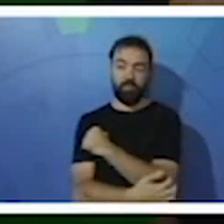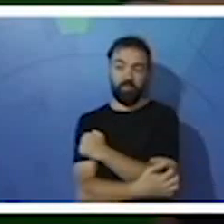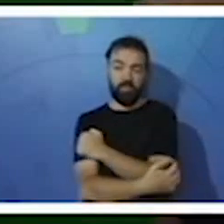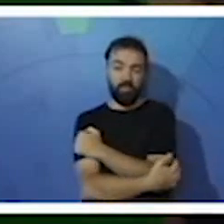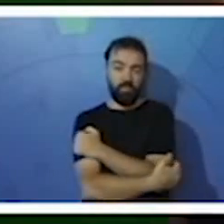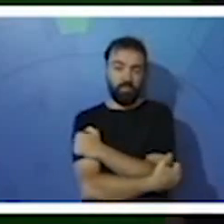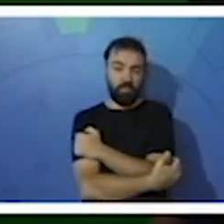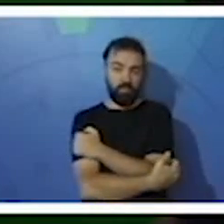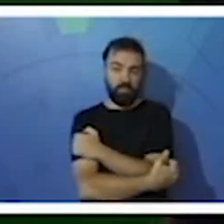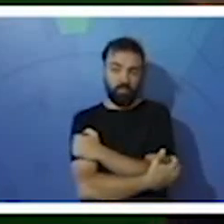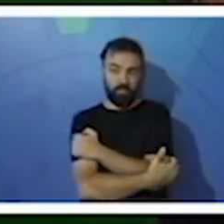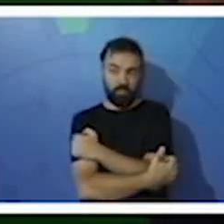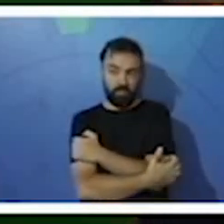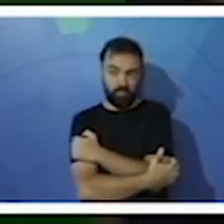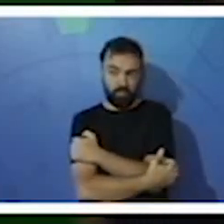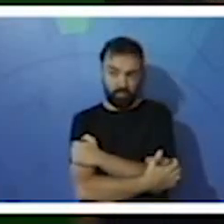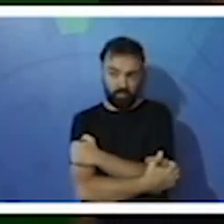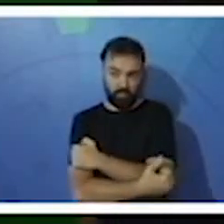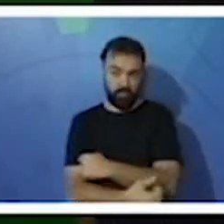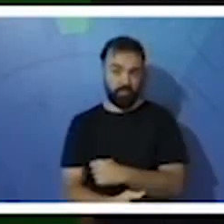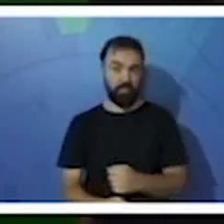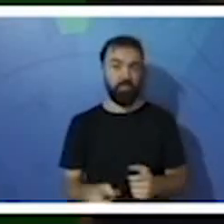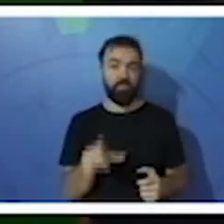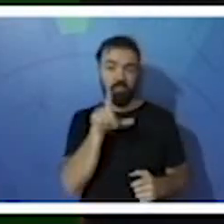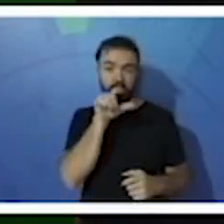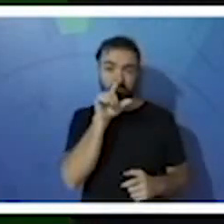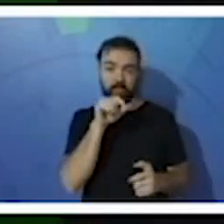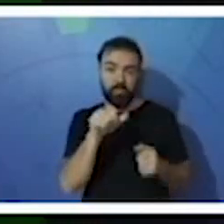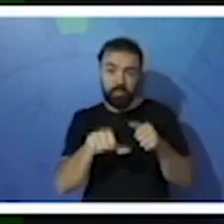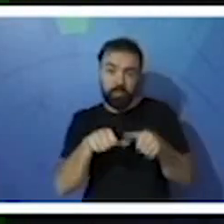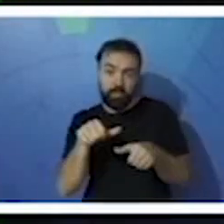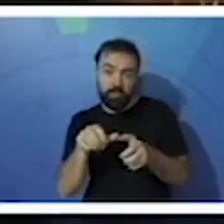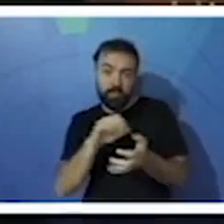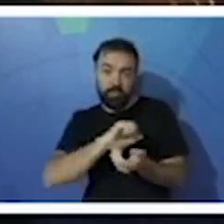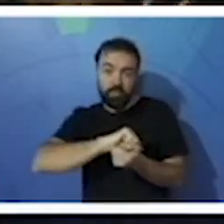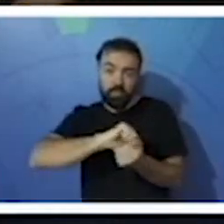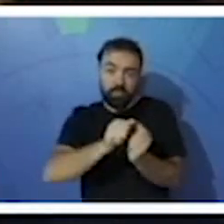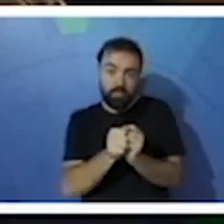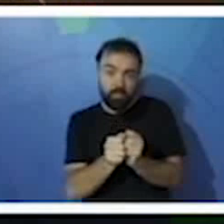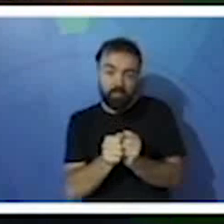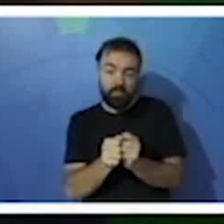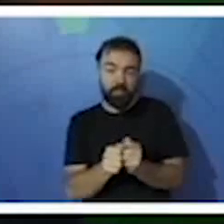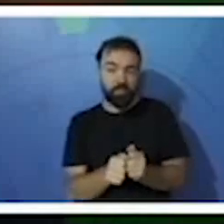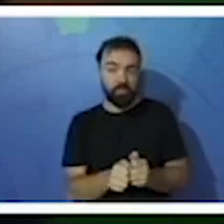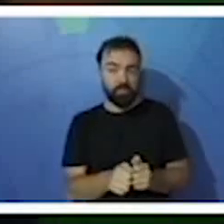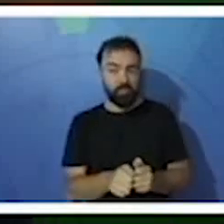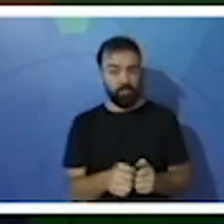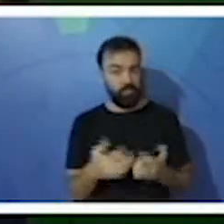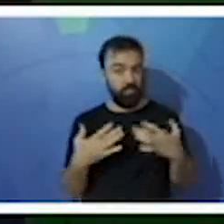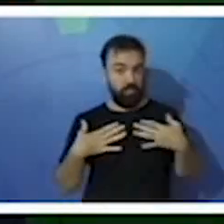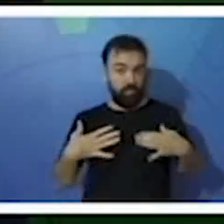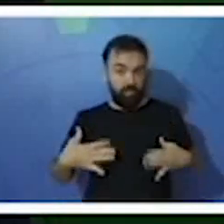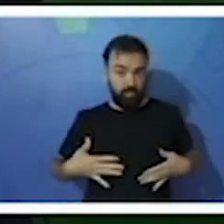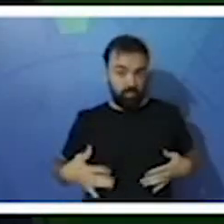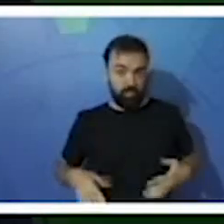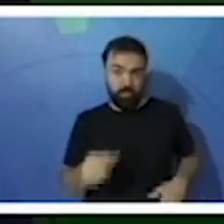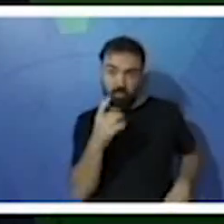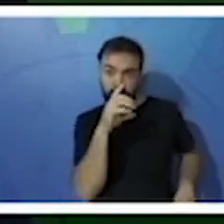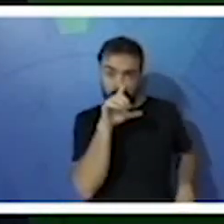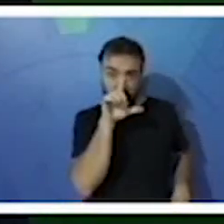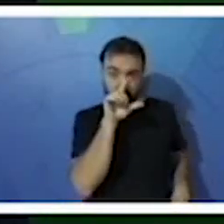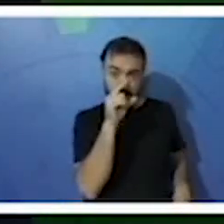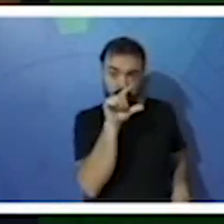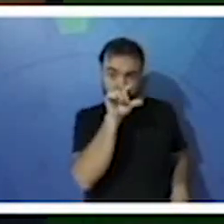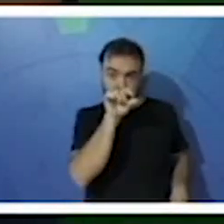A adaptação das aves, nós vamos falar sobre as aves hoje, estrutura do corpo, bico.